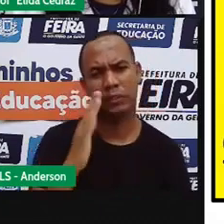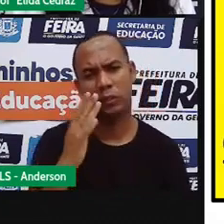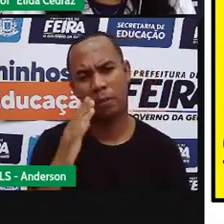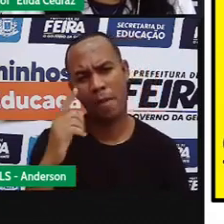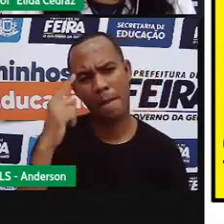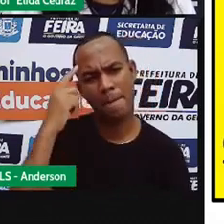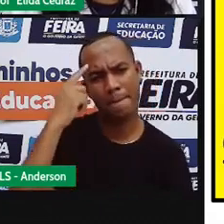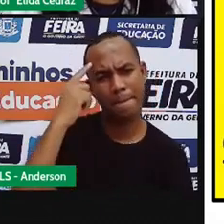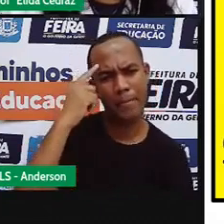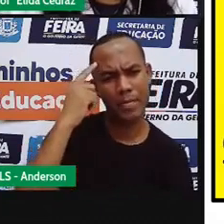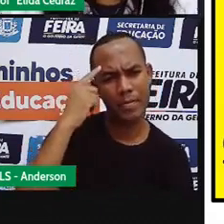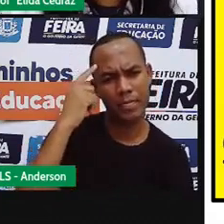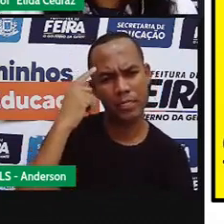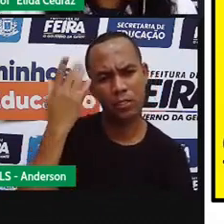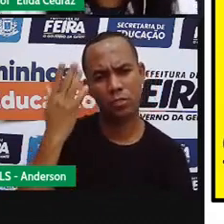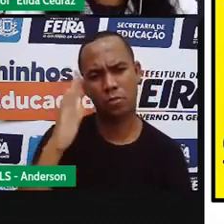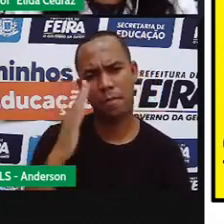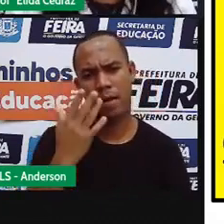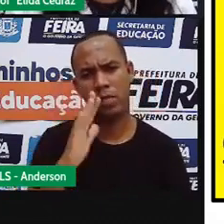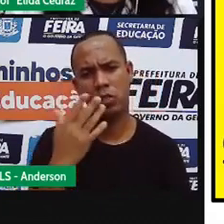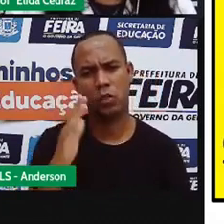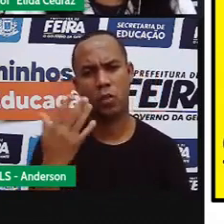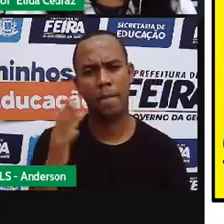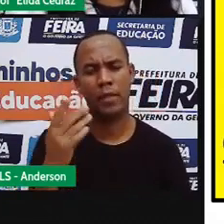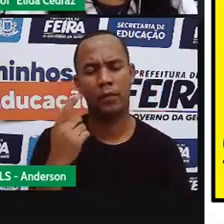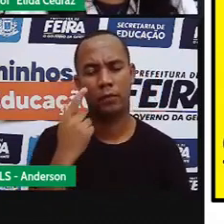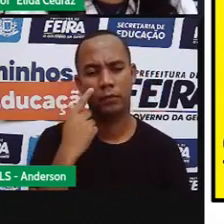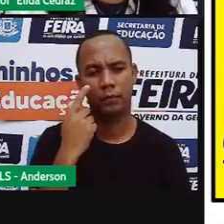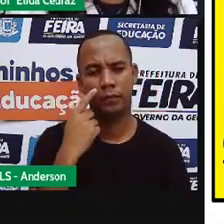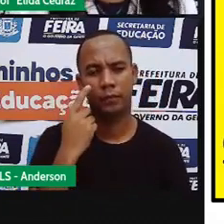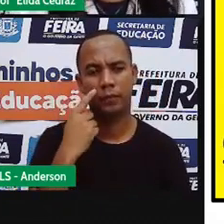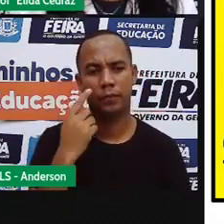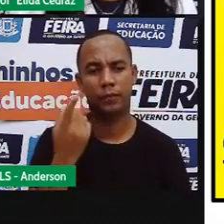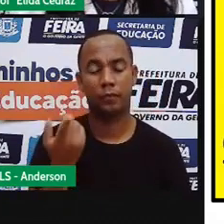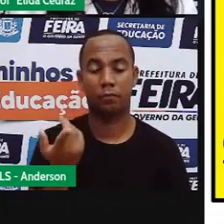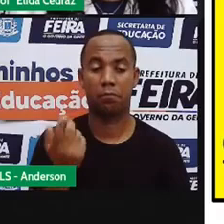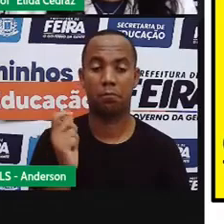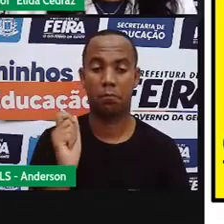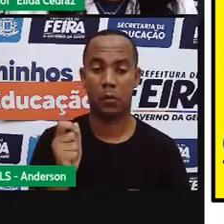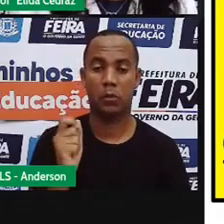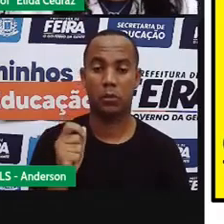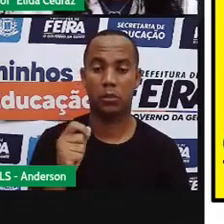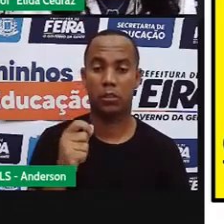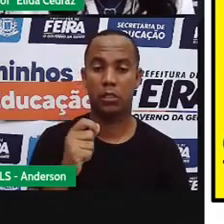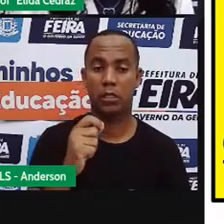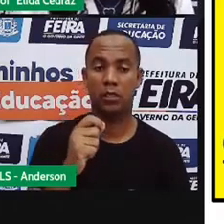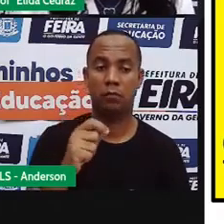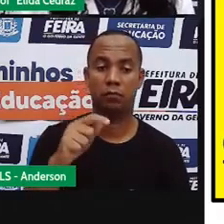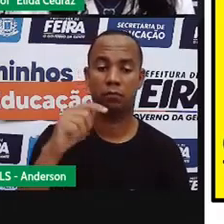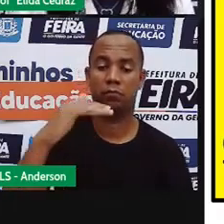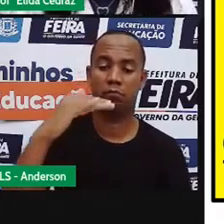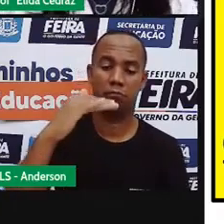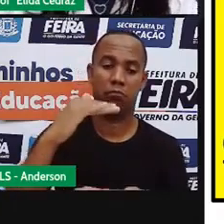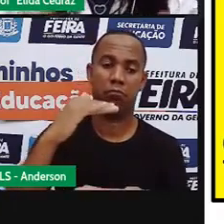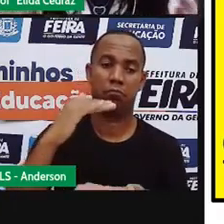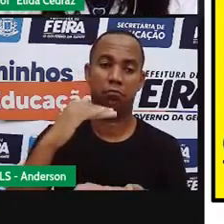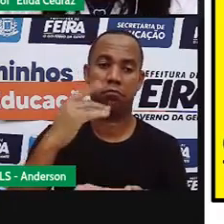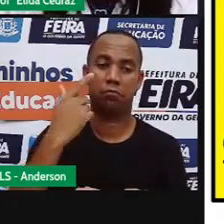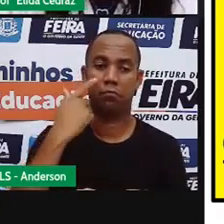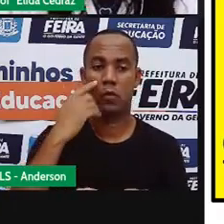pensar assim, quanto é que mais ou menos foi a quantidade de líquido existente na jarra.